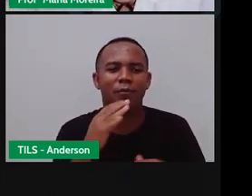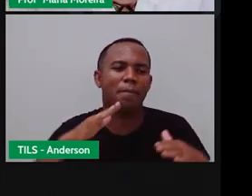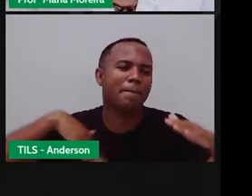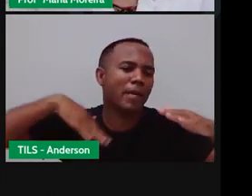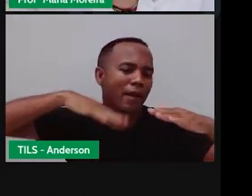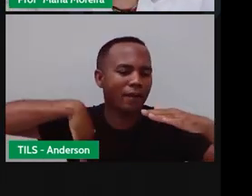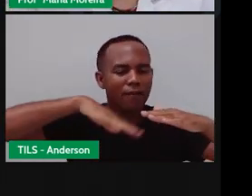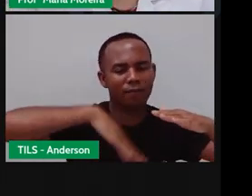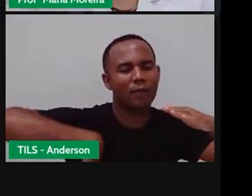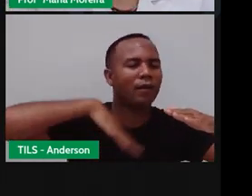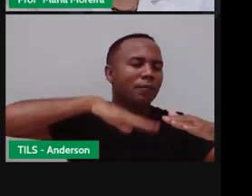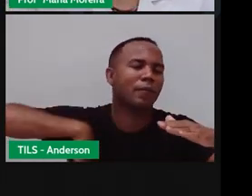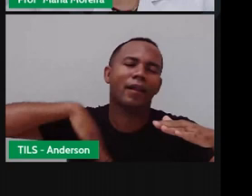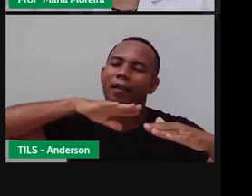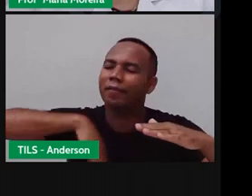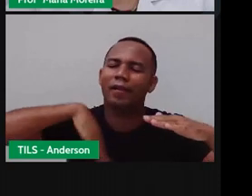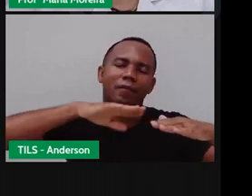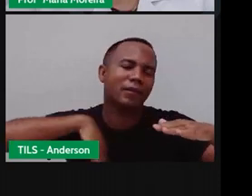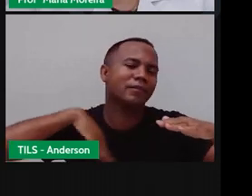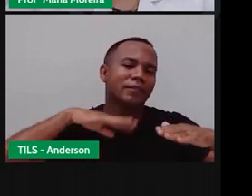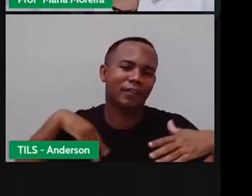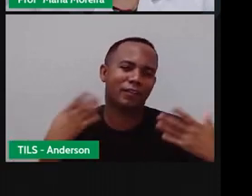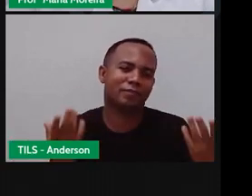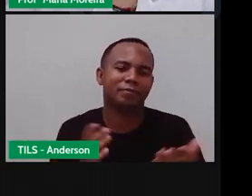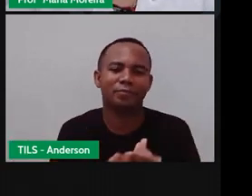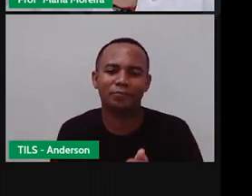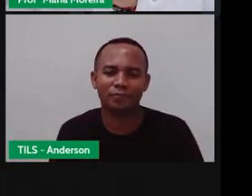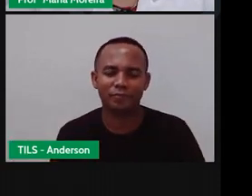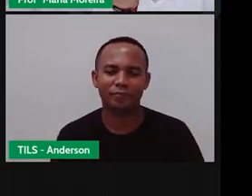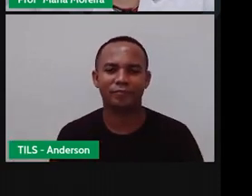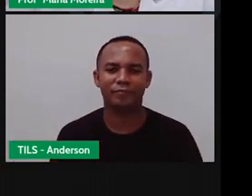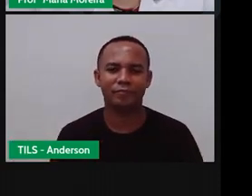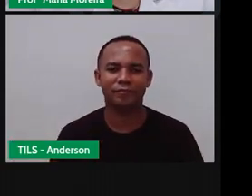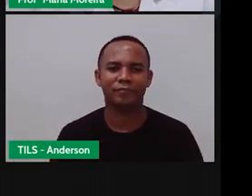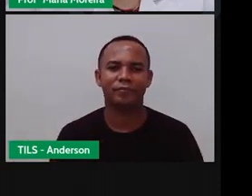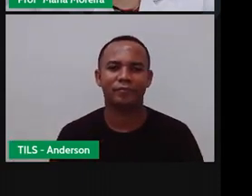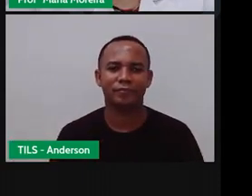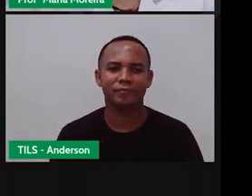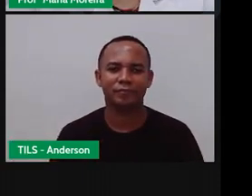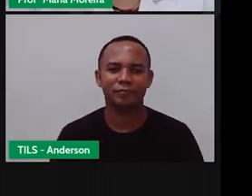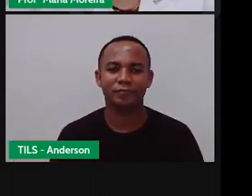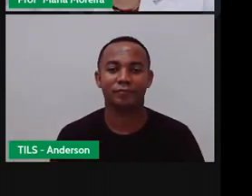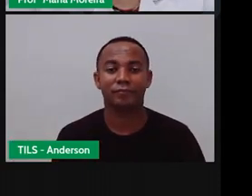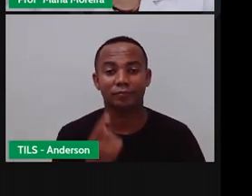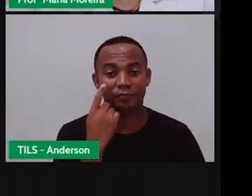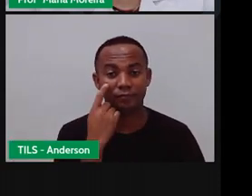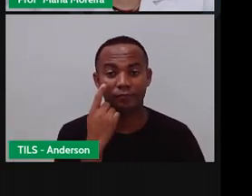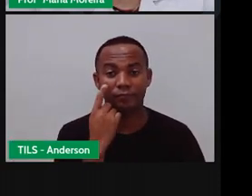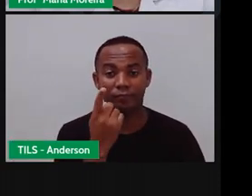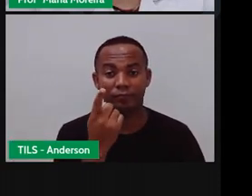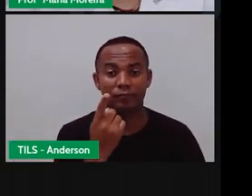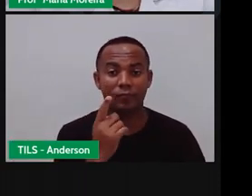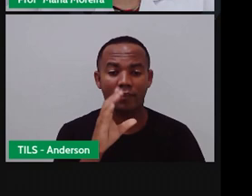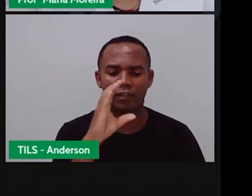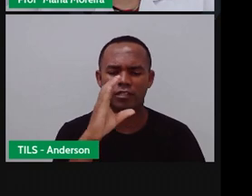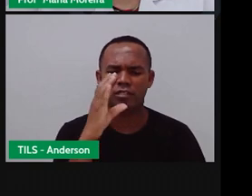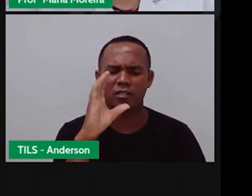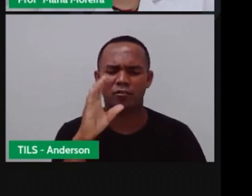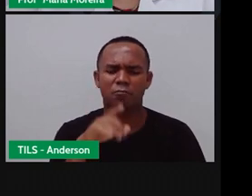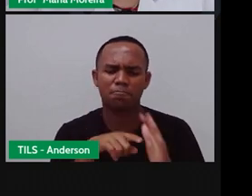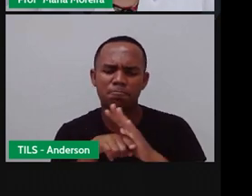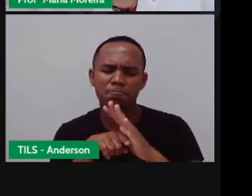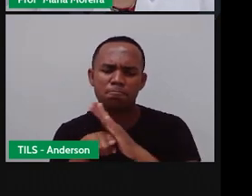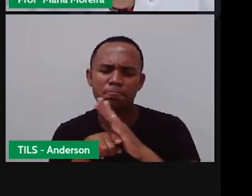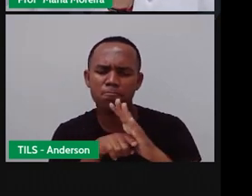causa das férias da praia Graças às observações astronômicas né? Os cientistas puderam